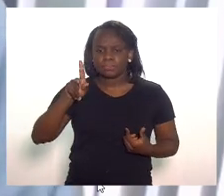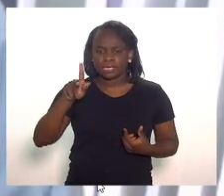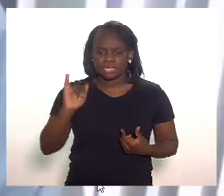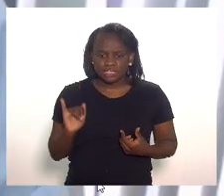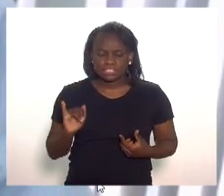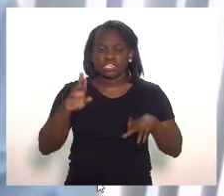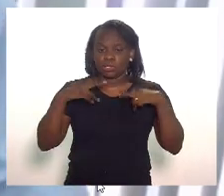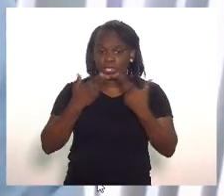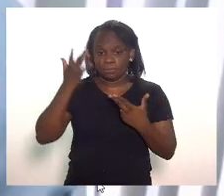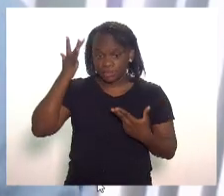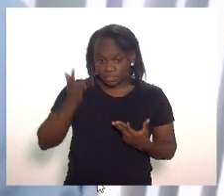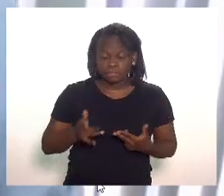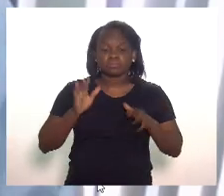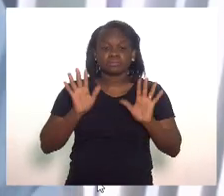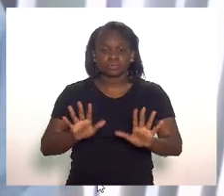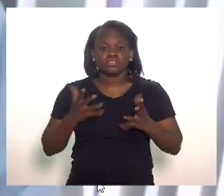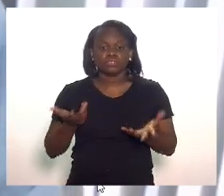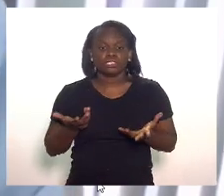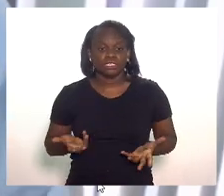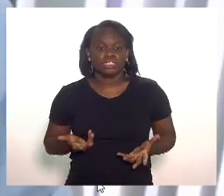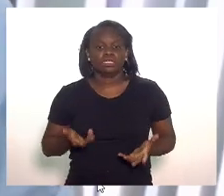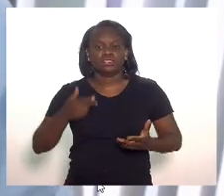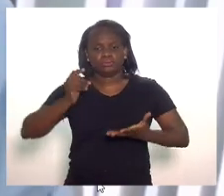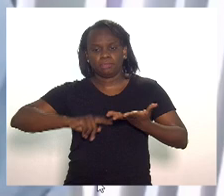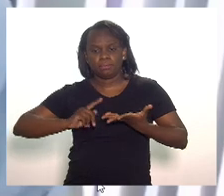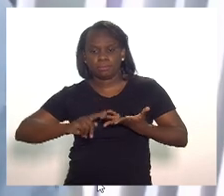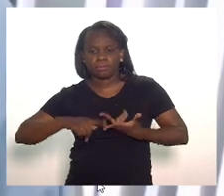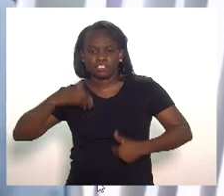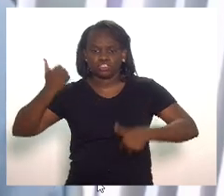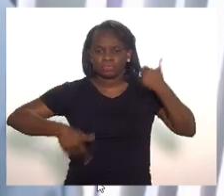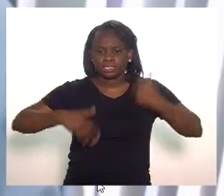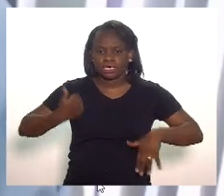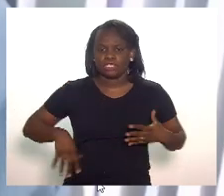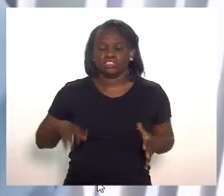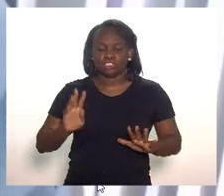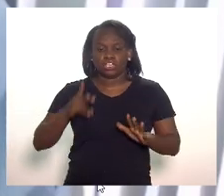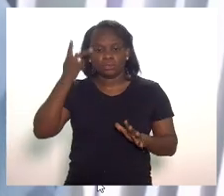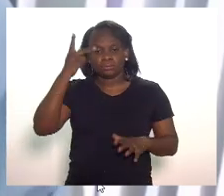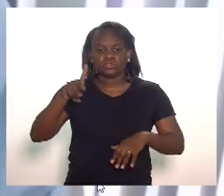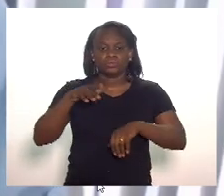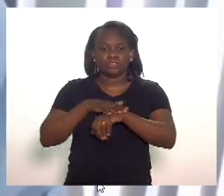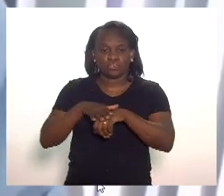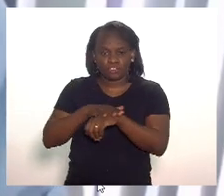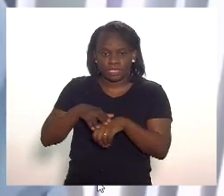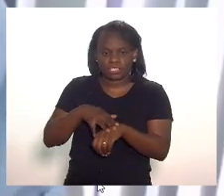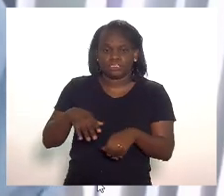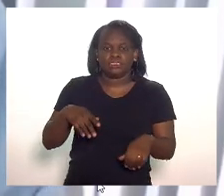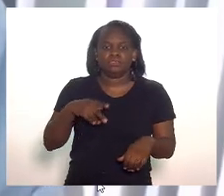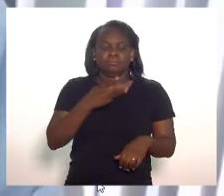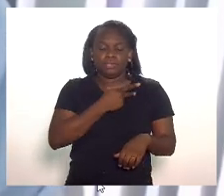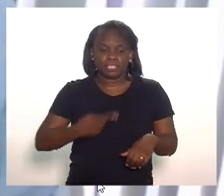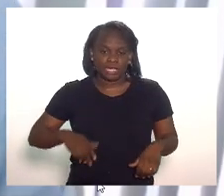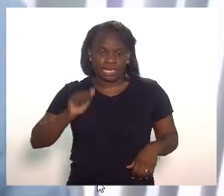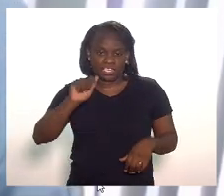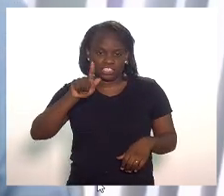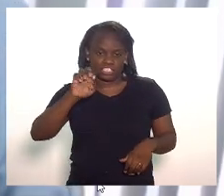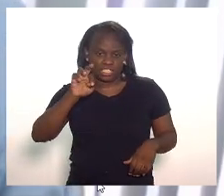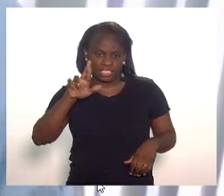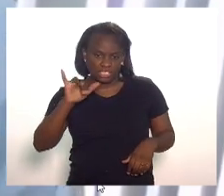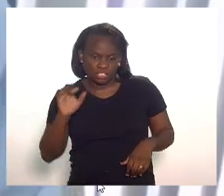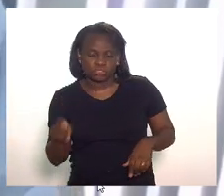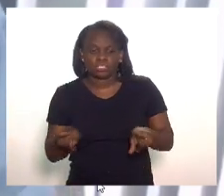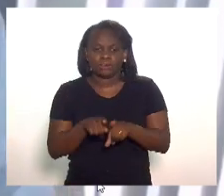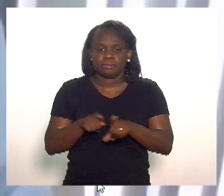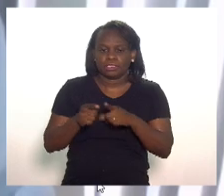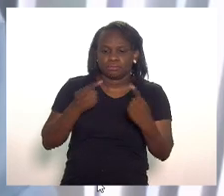sessão de amanhã mas queria fazer essas ponderações não só sobre a conversa que fiz com o presidente da Ager Rio fazer esse debate